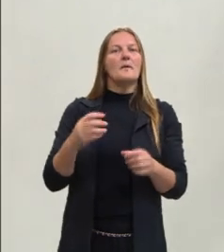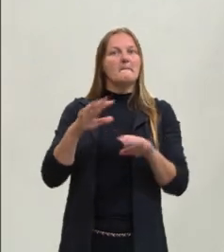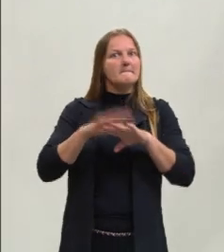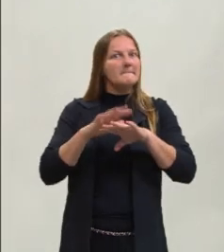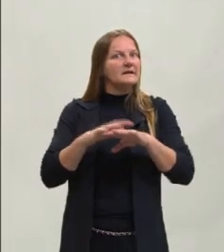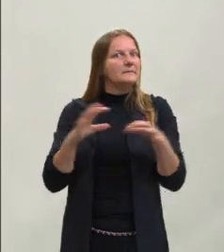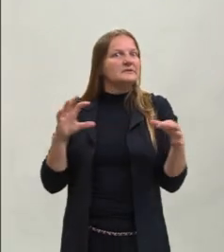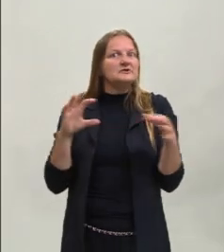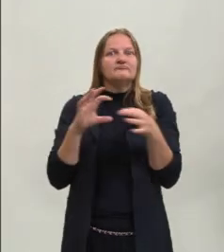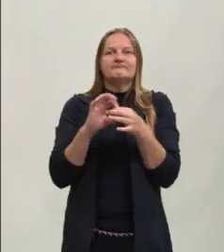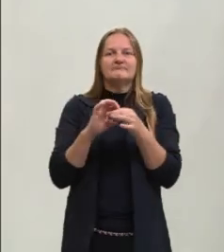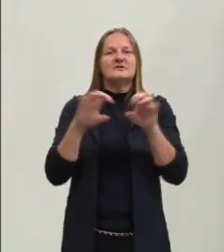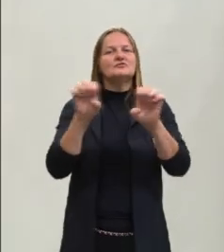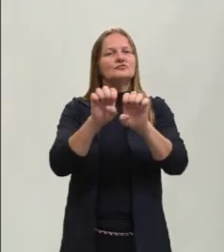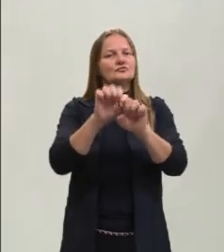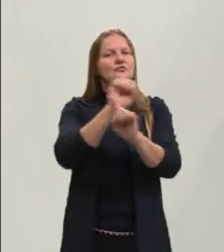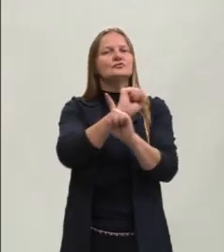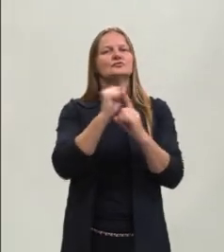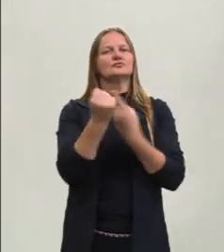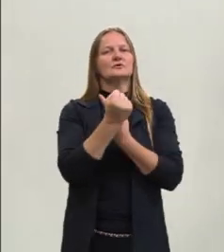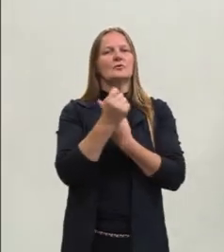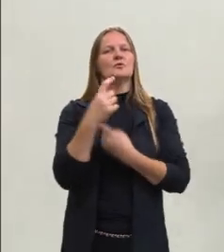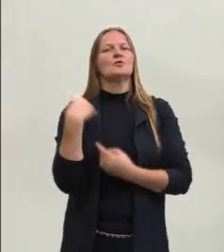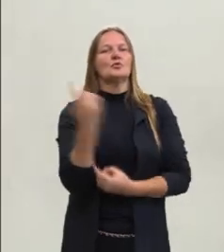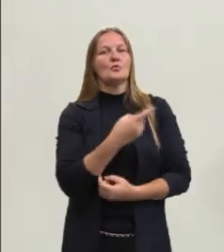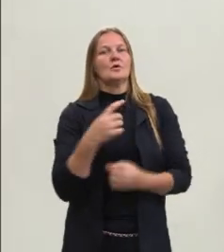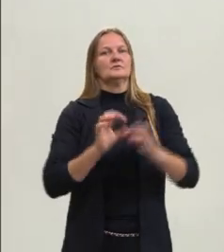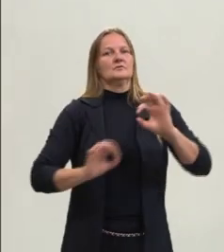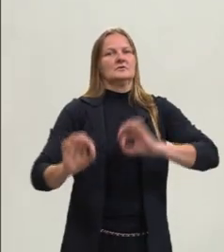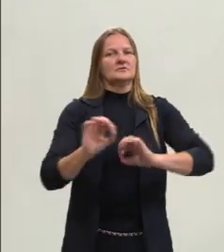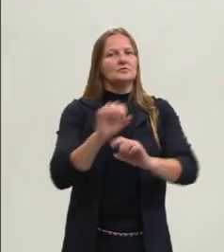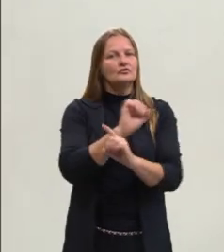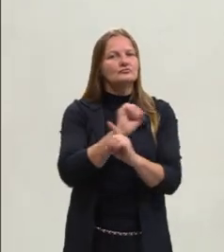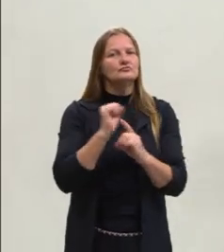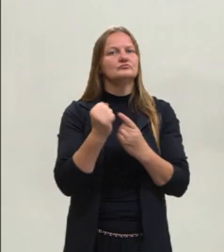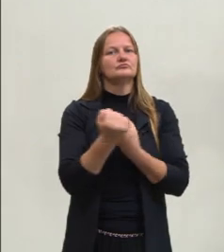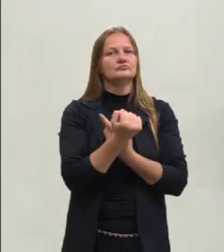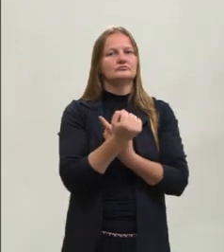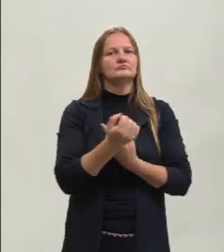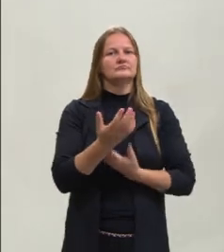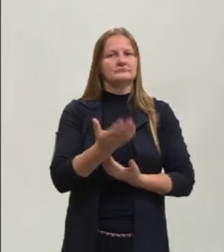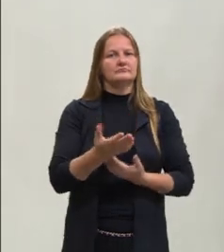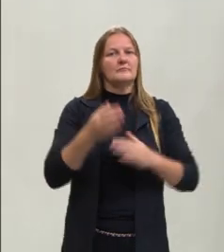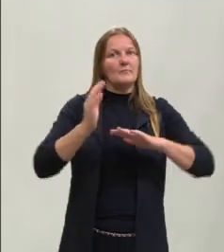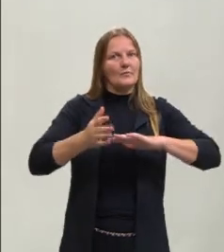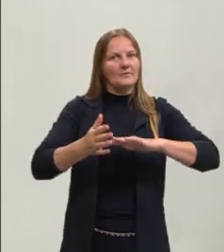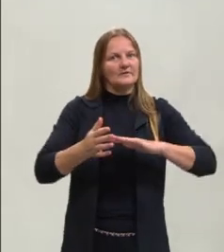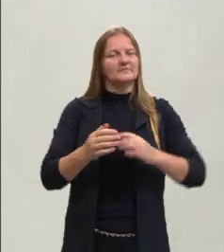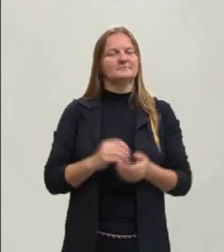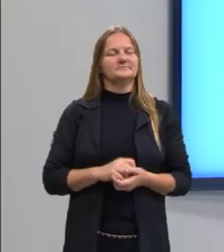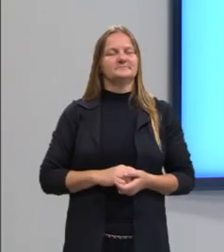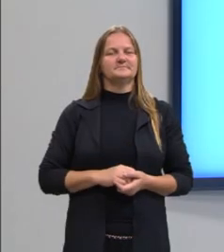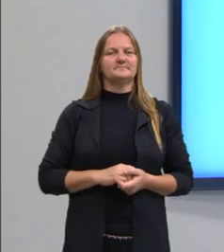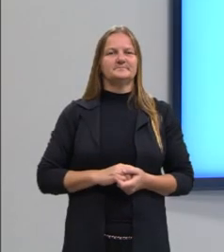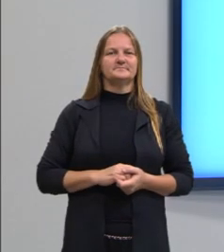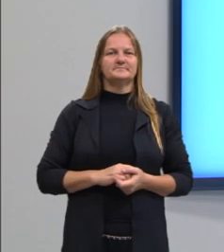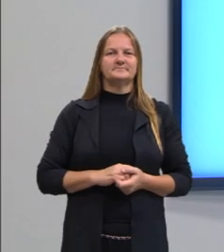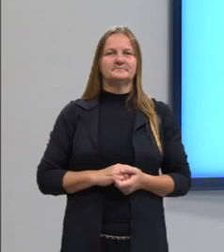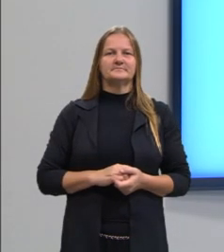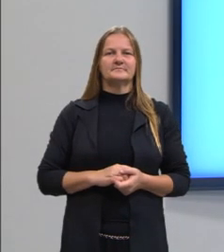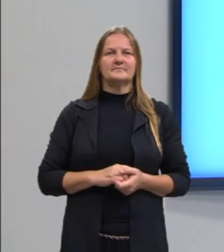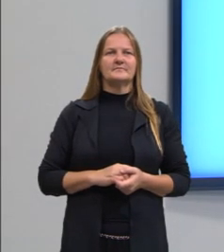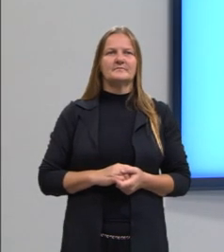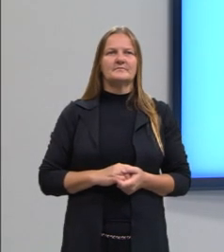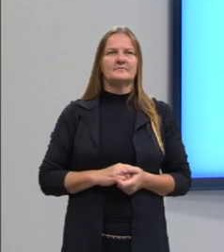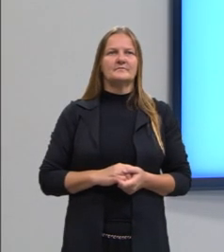ligada com a estrutura social de como nós vemos ela hoje na sociedade moderna contemporânea. Então, o